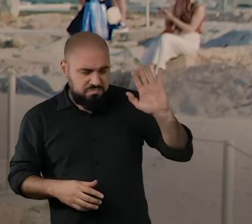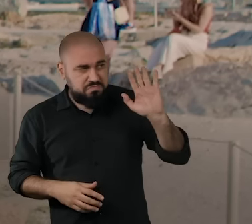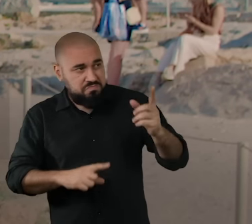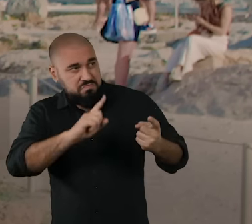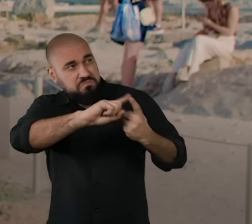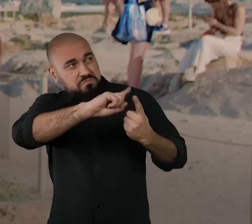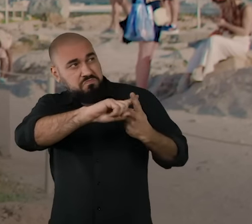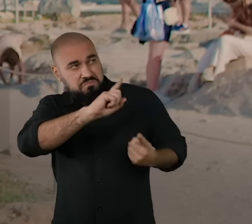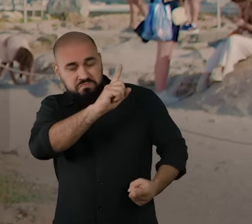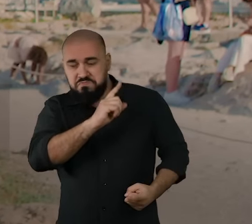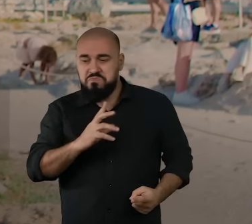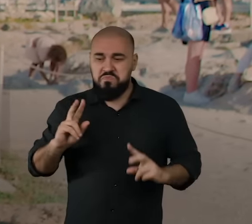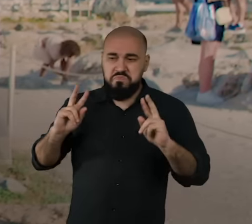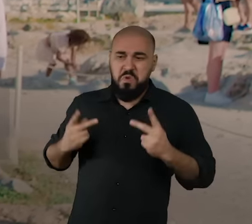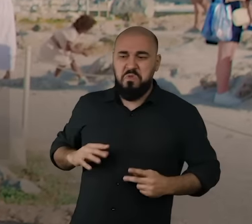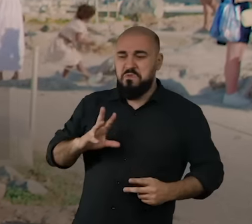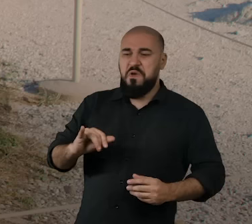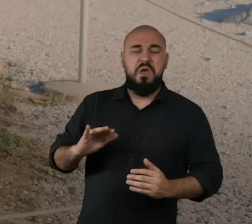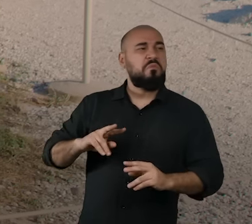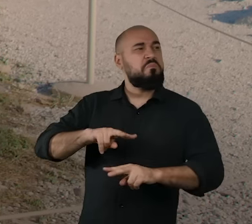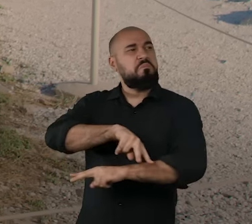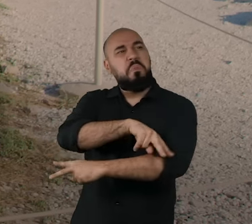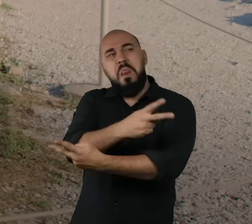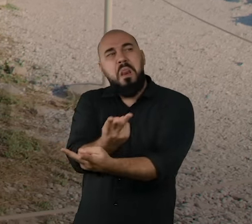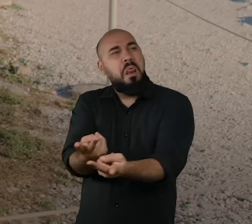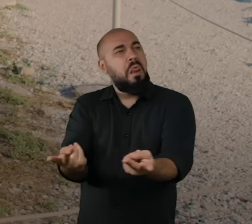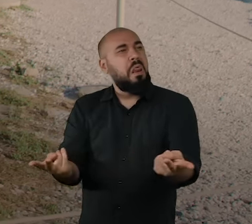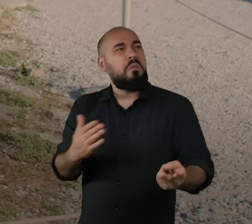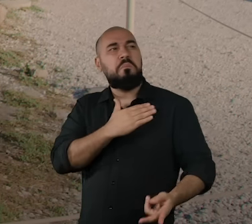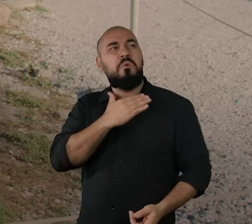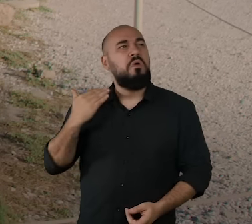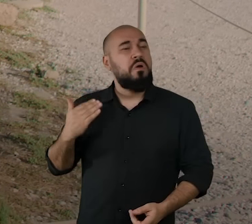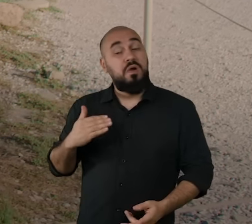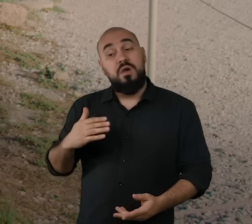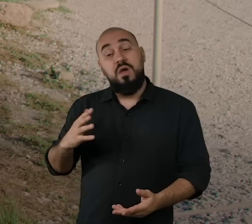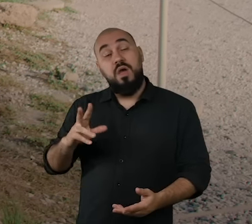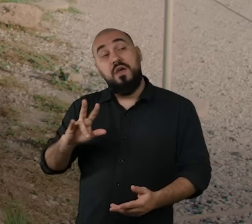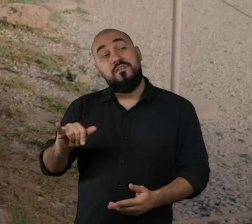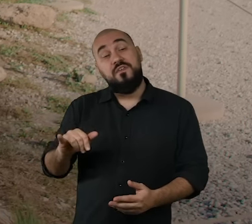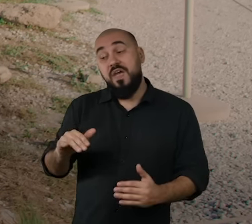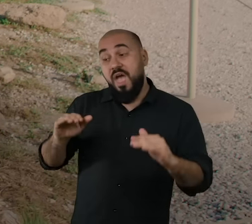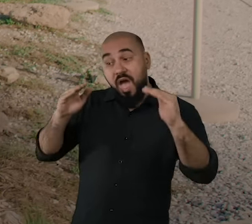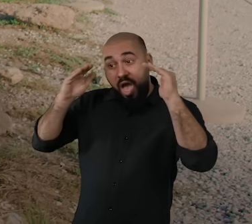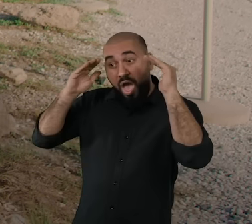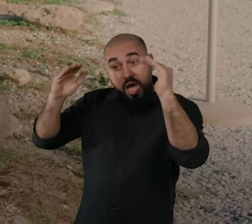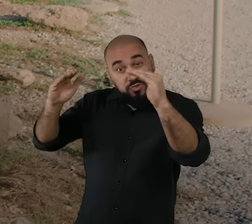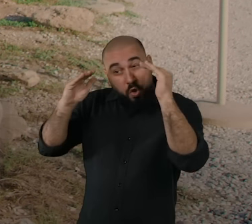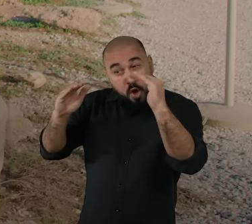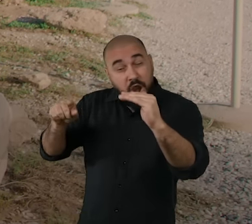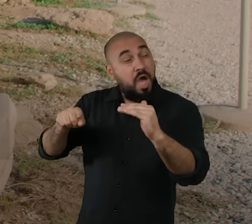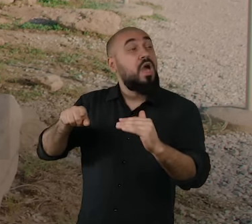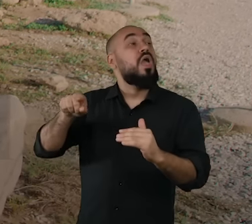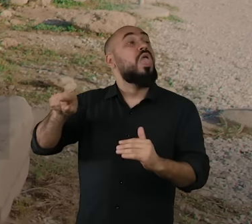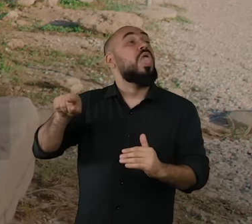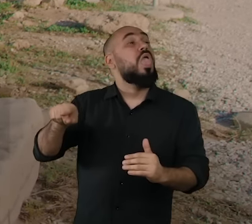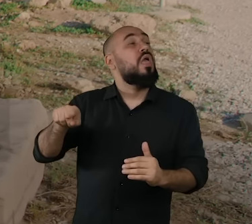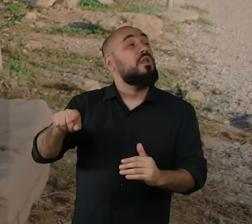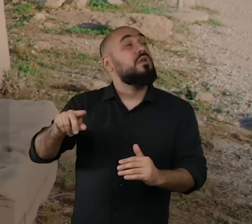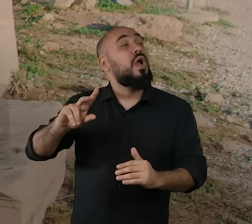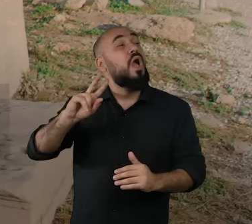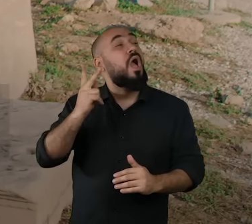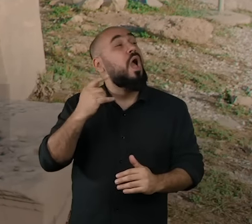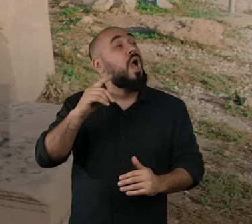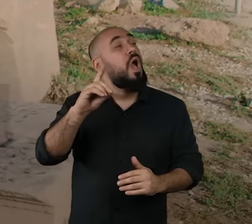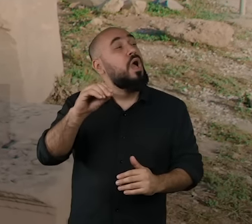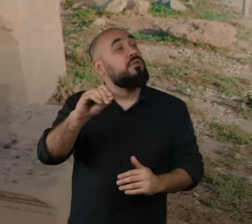eu farei com que todos os seres humanos morram. Assim, eles vão adorar a seu irmão Hades, lá no mundo dos mortos, lá